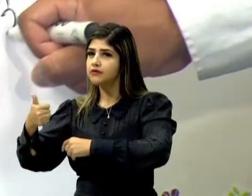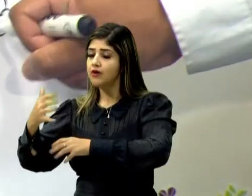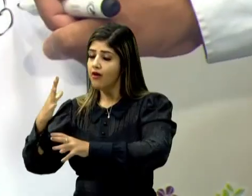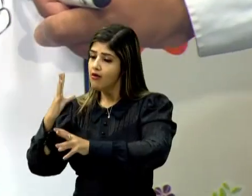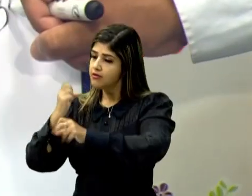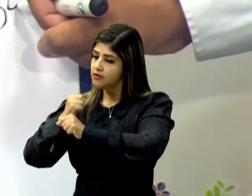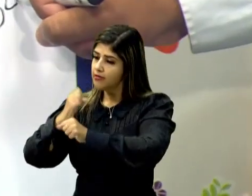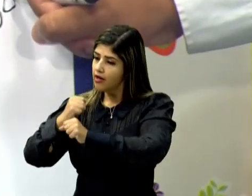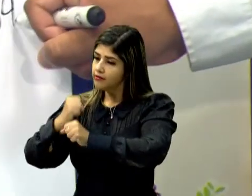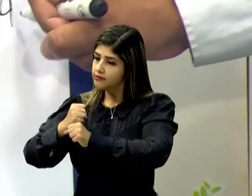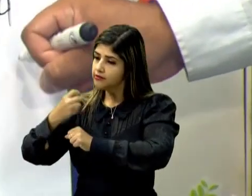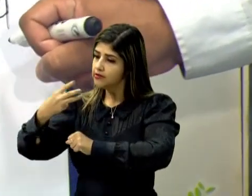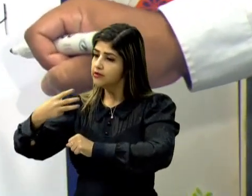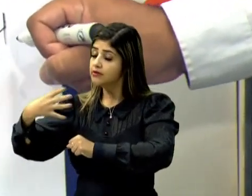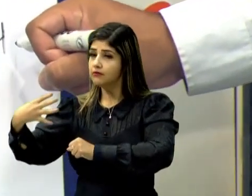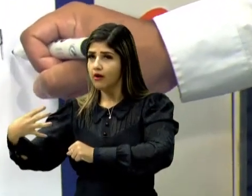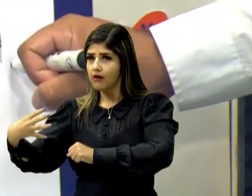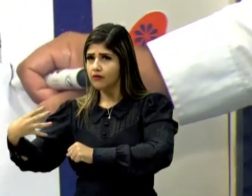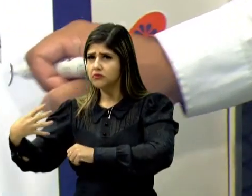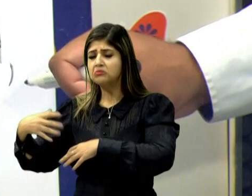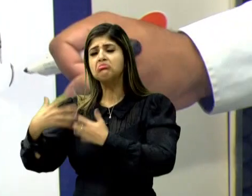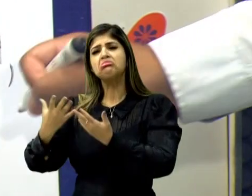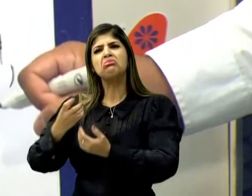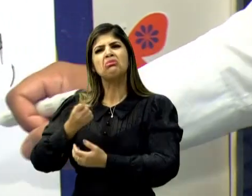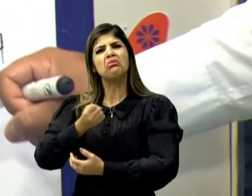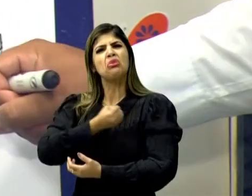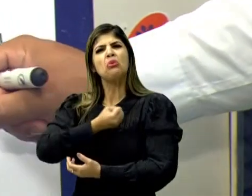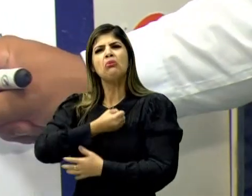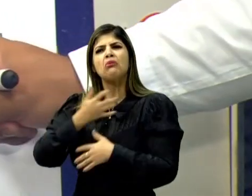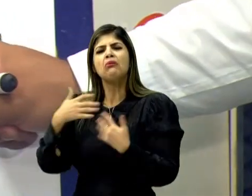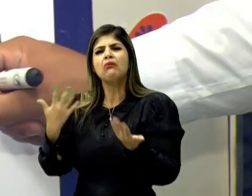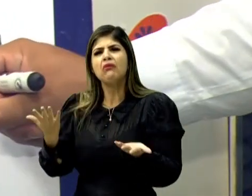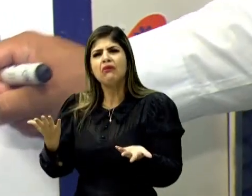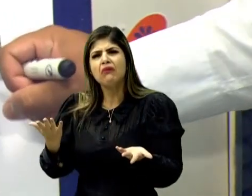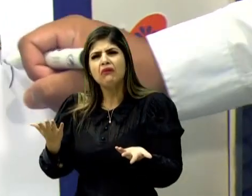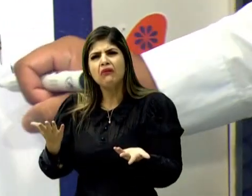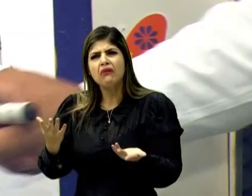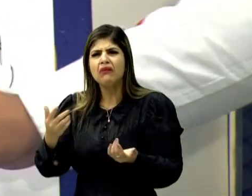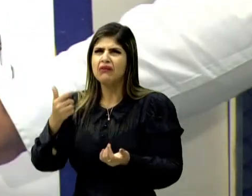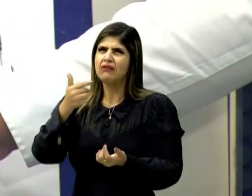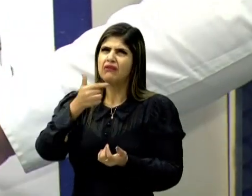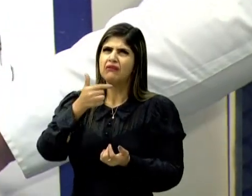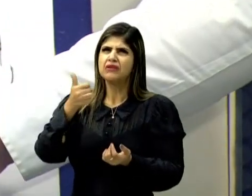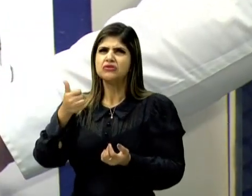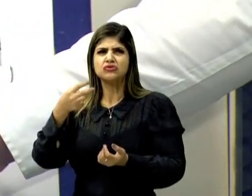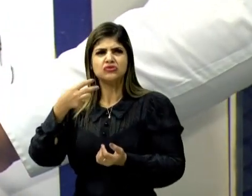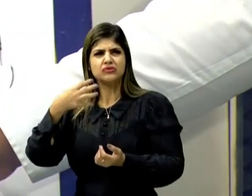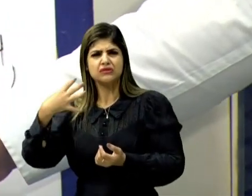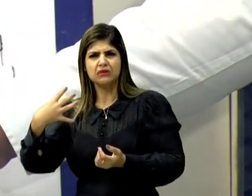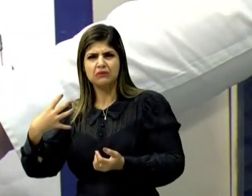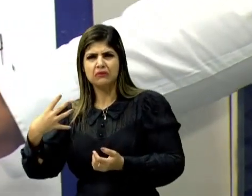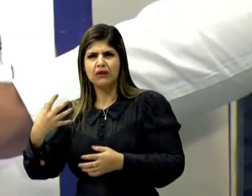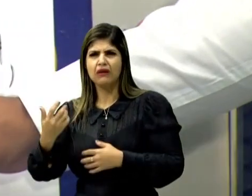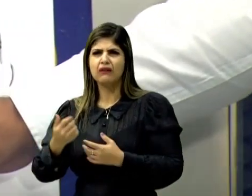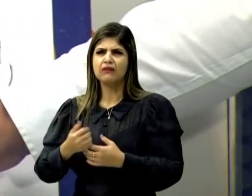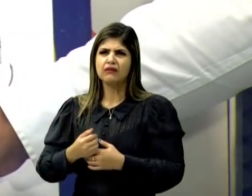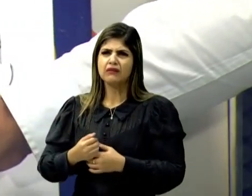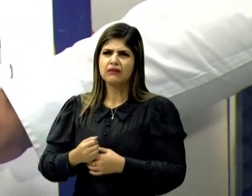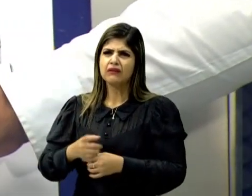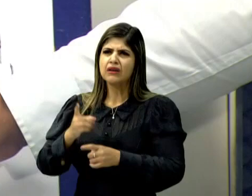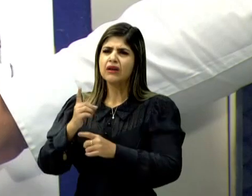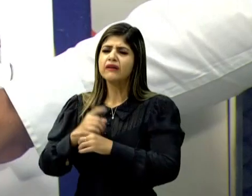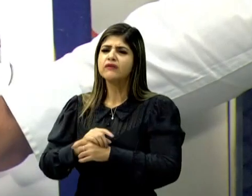34. Que números são esses, matemágico? 21 mais 34, eu vou encontrar